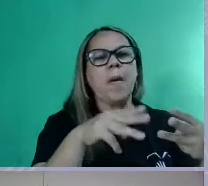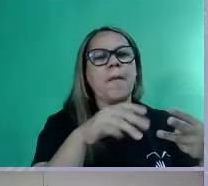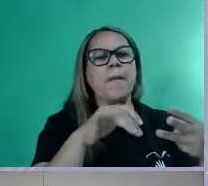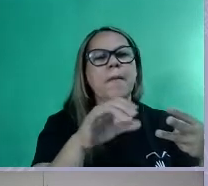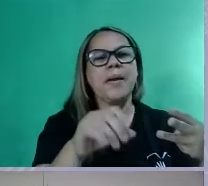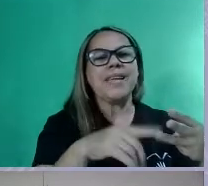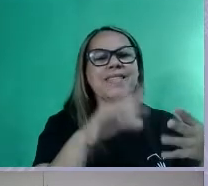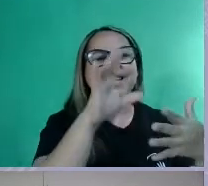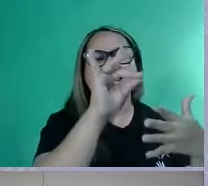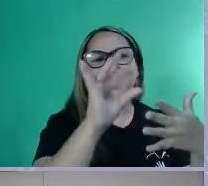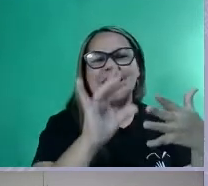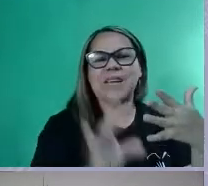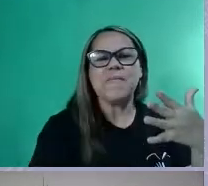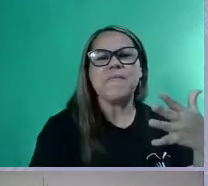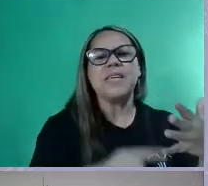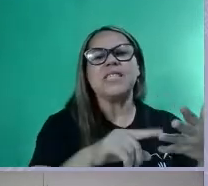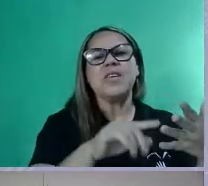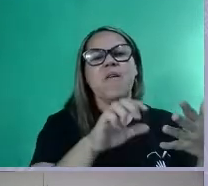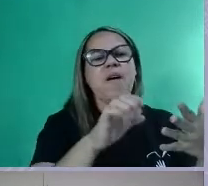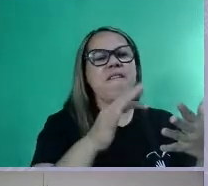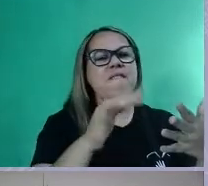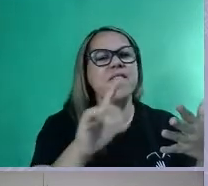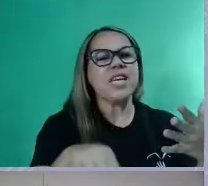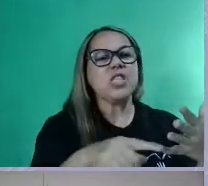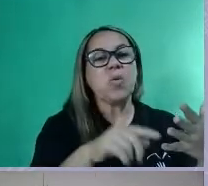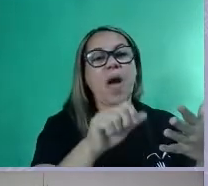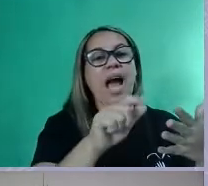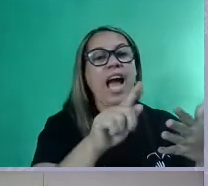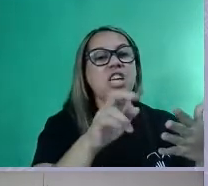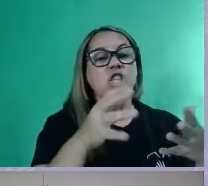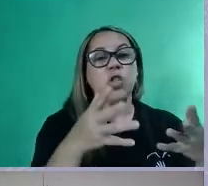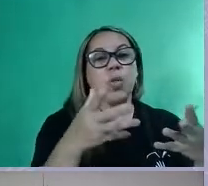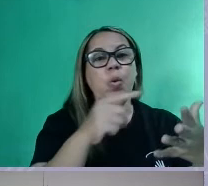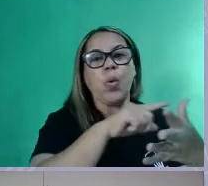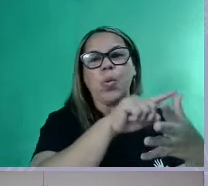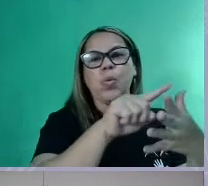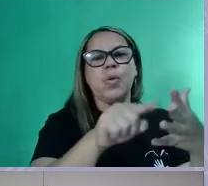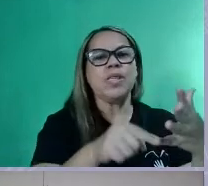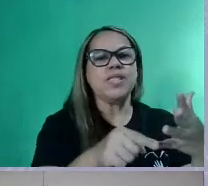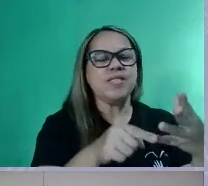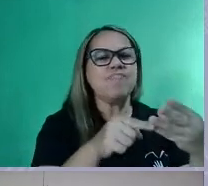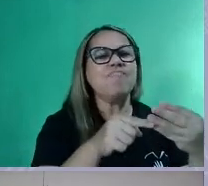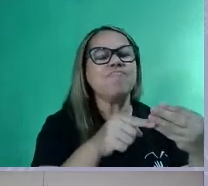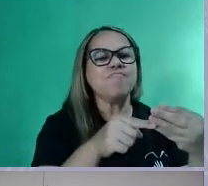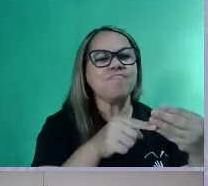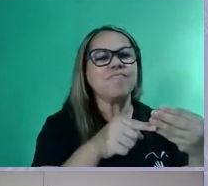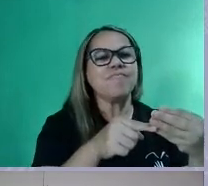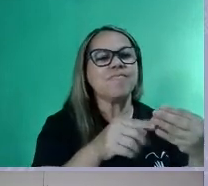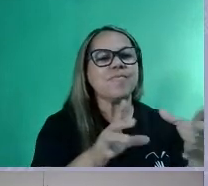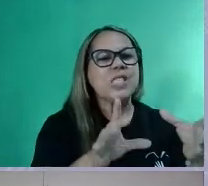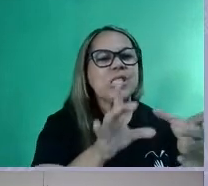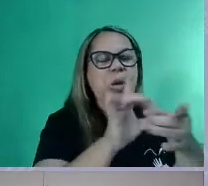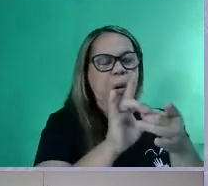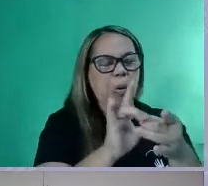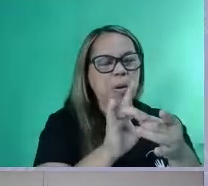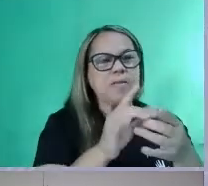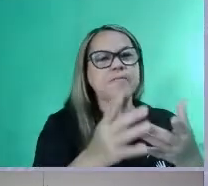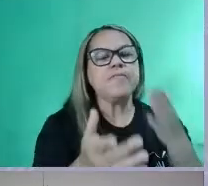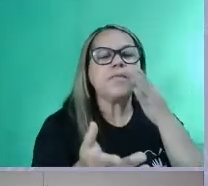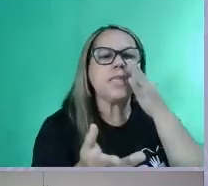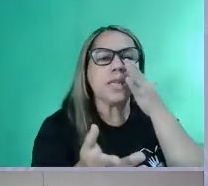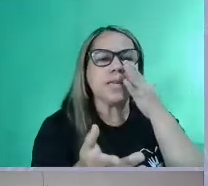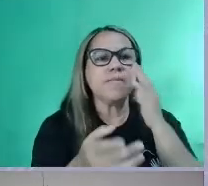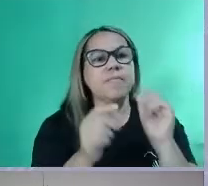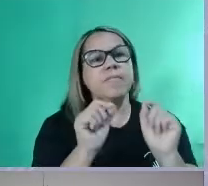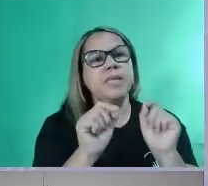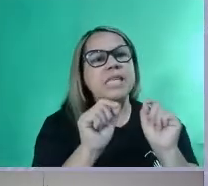o efeito e o agente, certo? Todos eles, todos esses componentes aí, eles se unem, vamos dizer assim, para